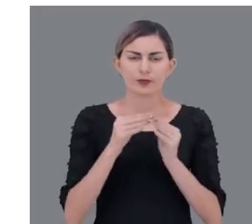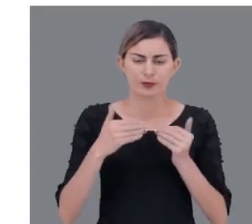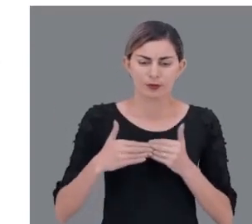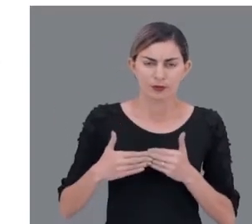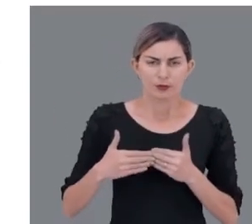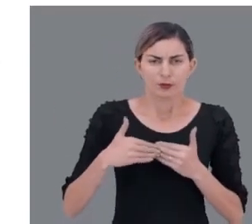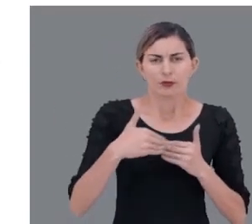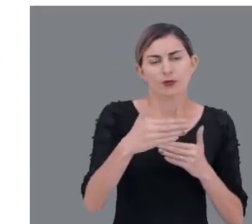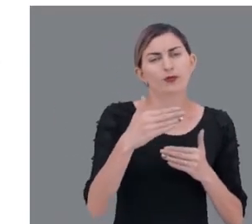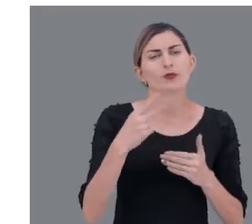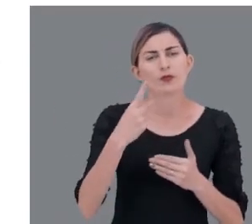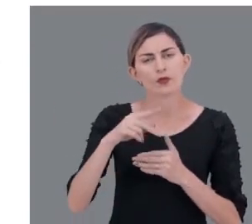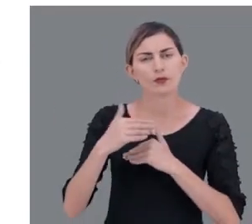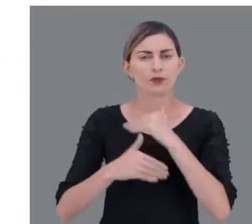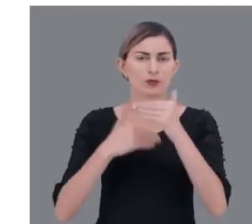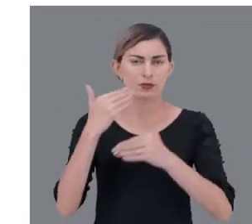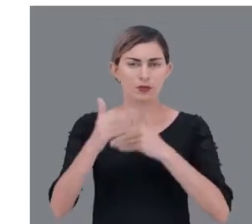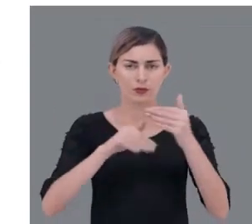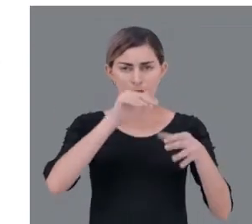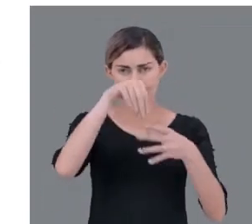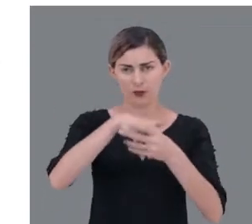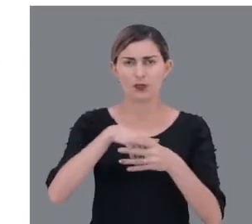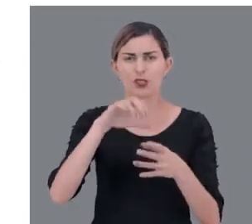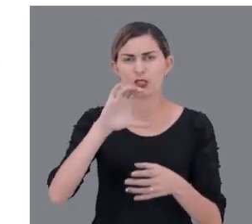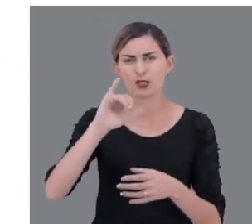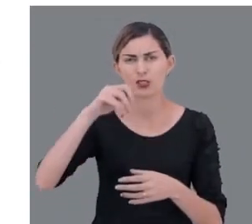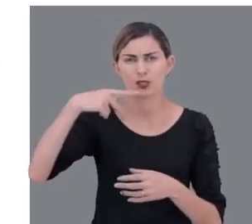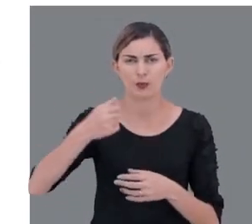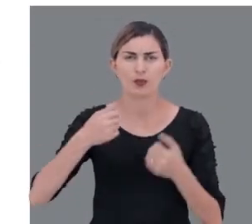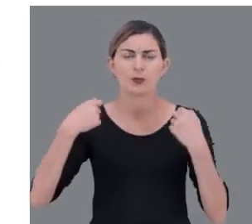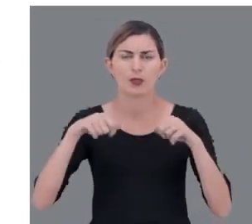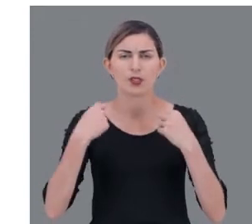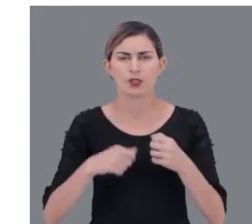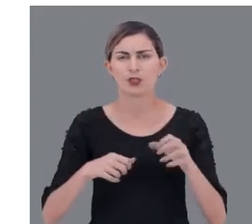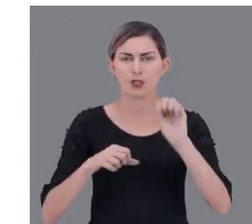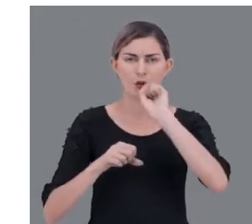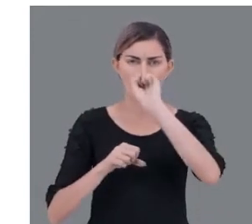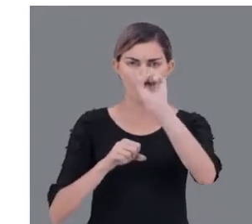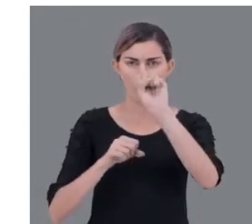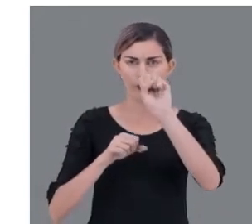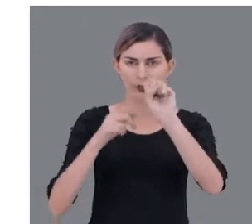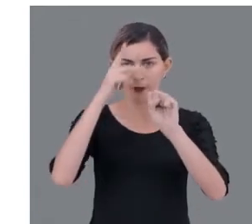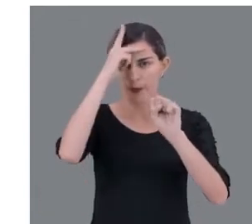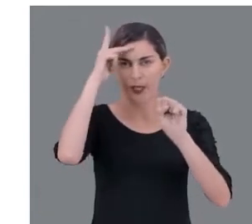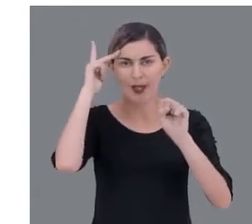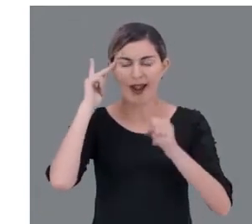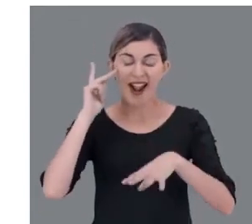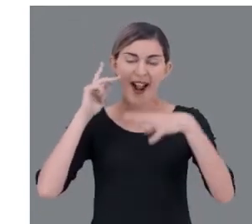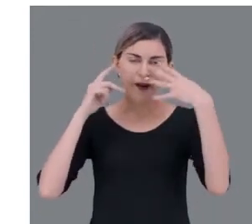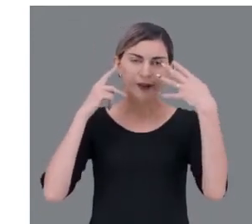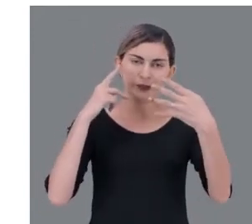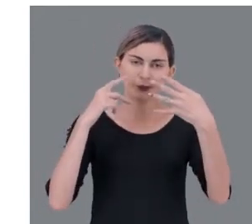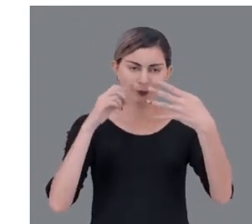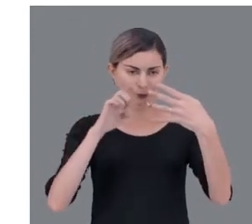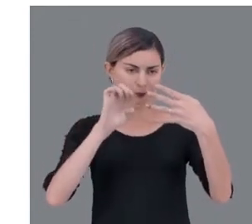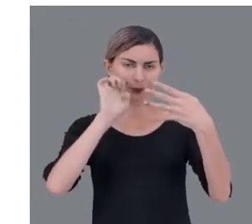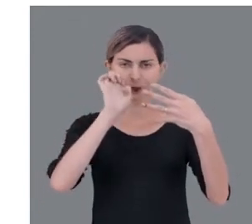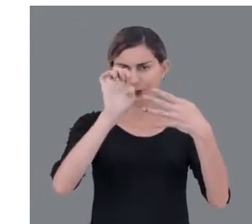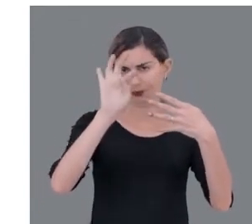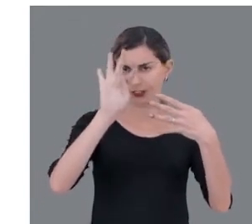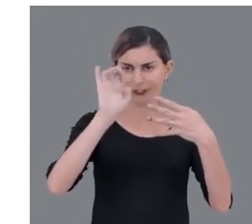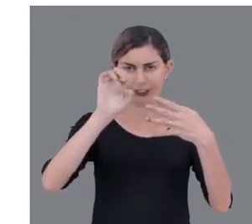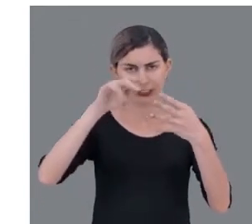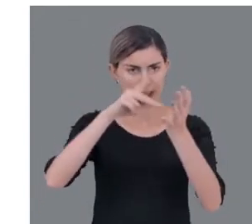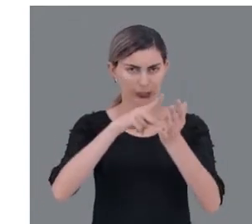partir daí, o processo eleitoral da SIPA deve ser composto por oito membros, sendo quatro efetivos e quatro